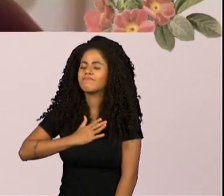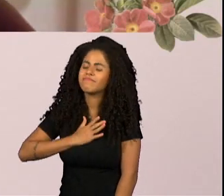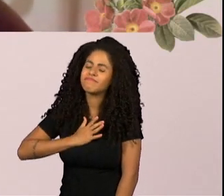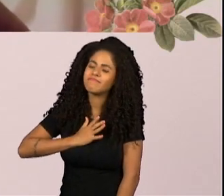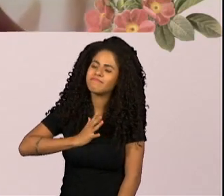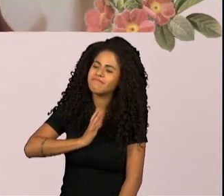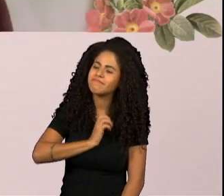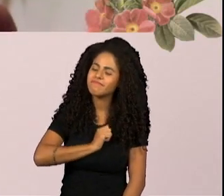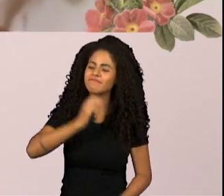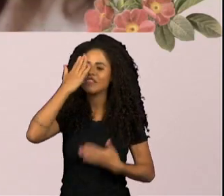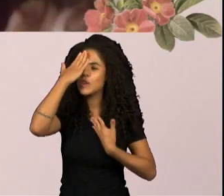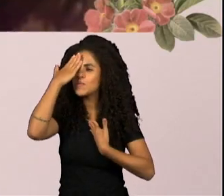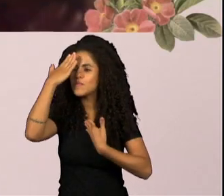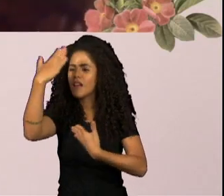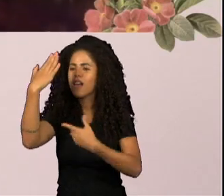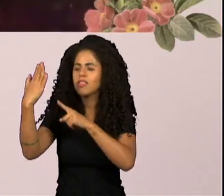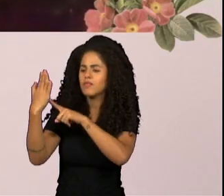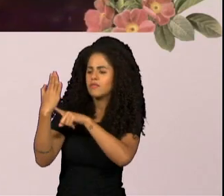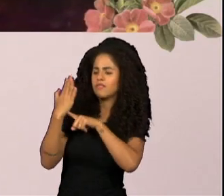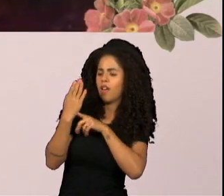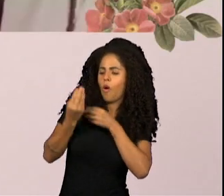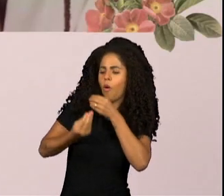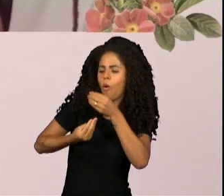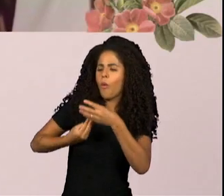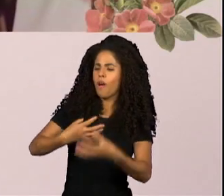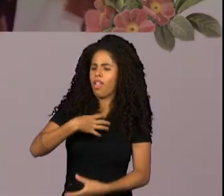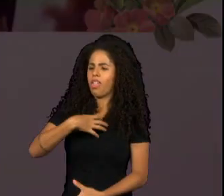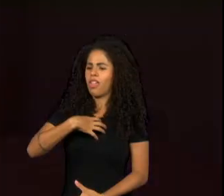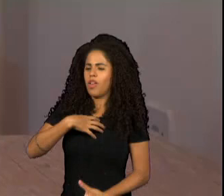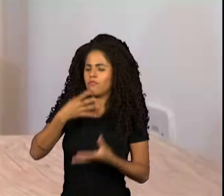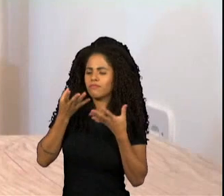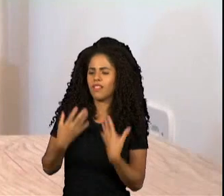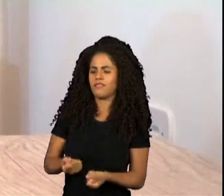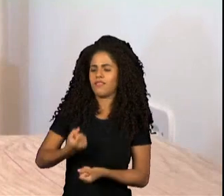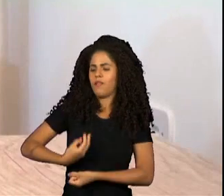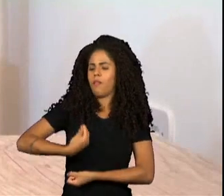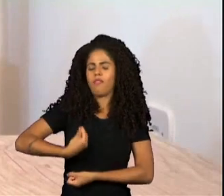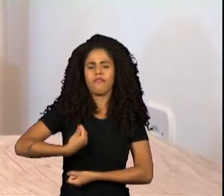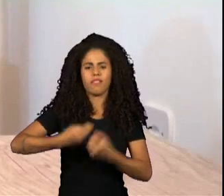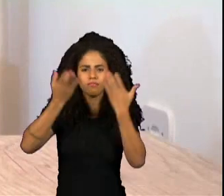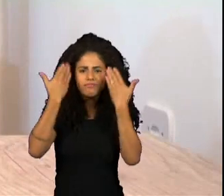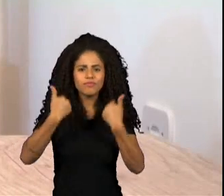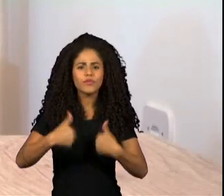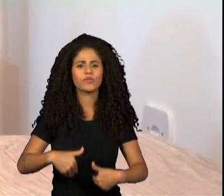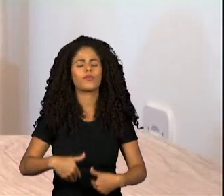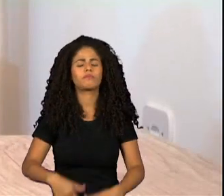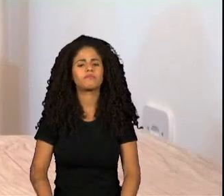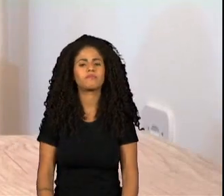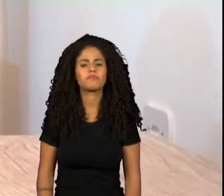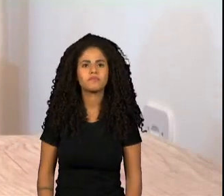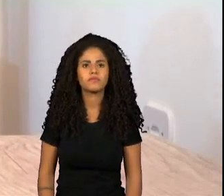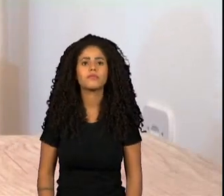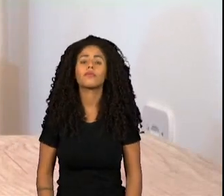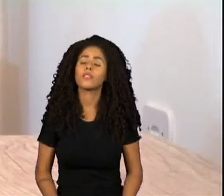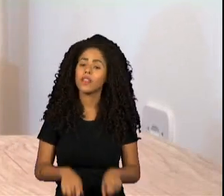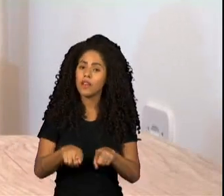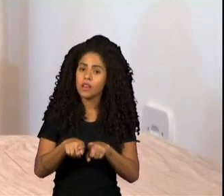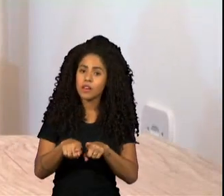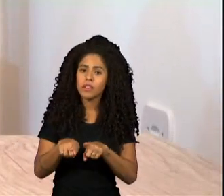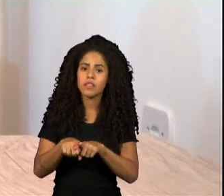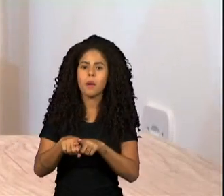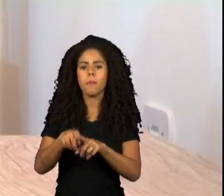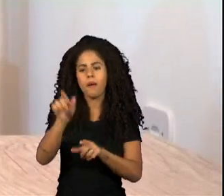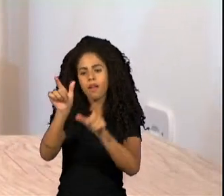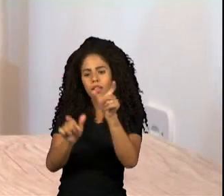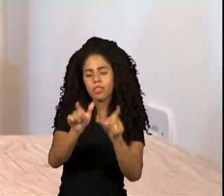terem me mostrado como eu poderia me amar sendo quem eu sou. Mas acho importante citar também esse despertar para trazer as